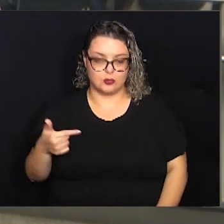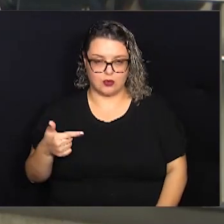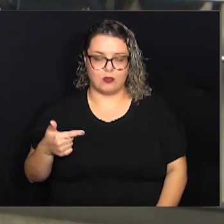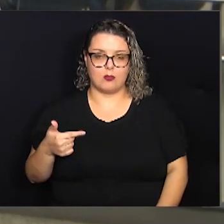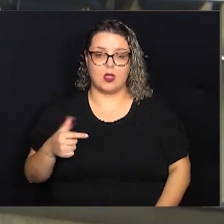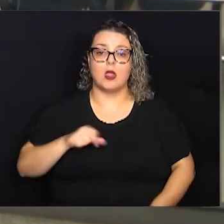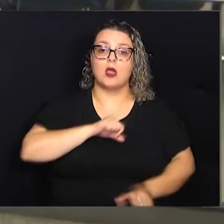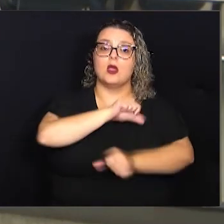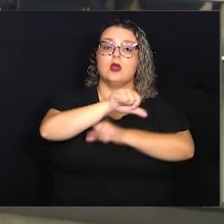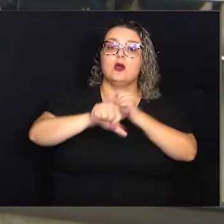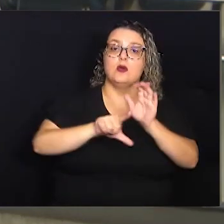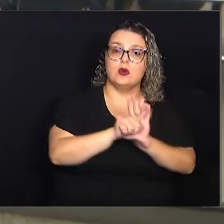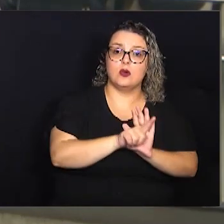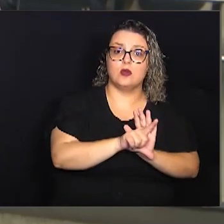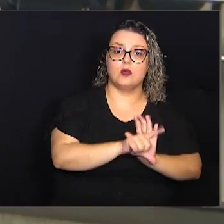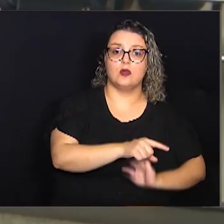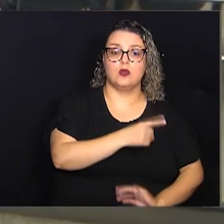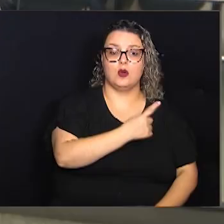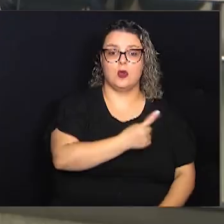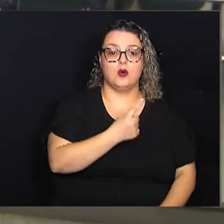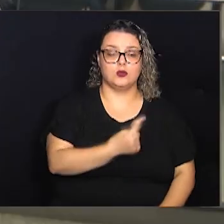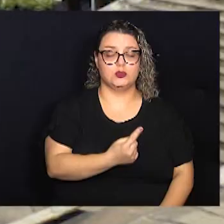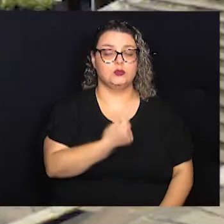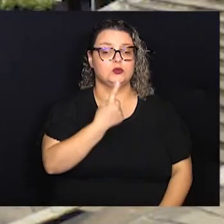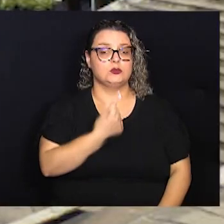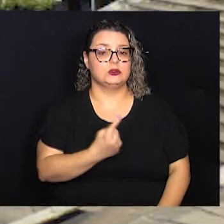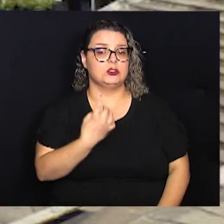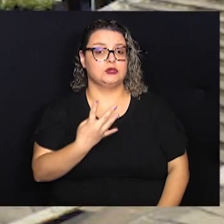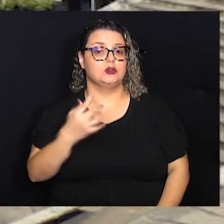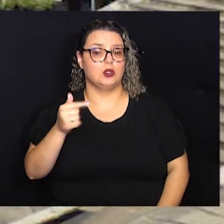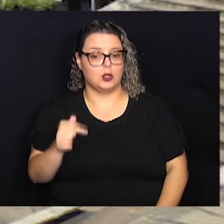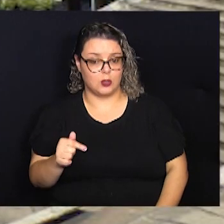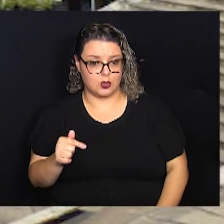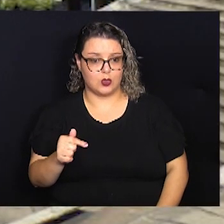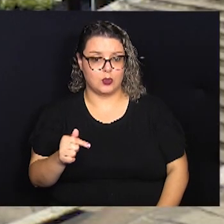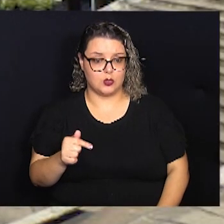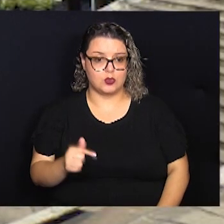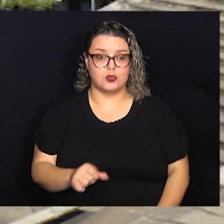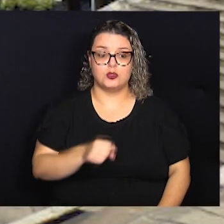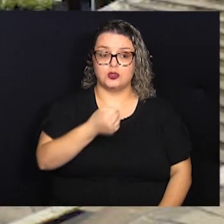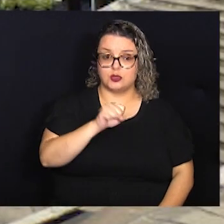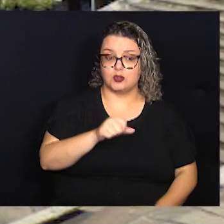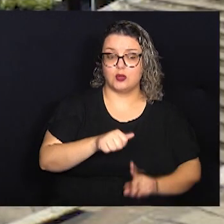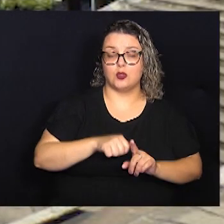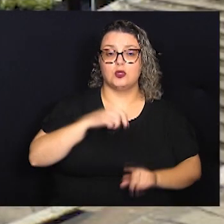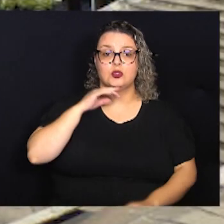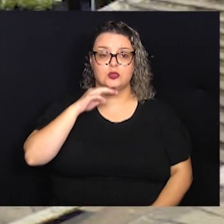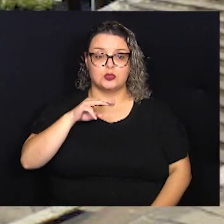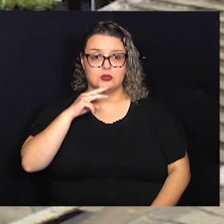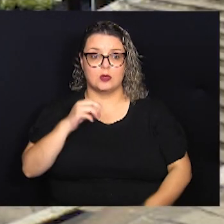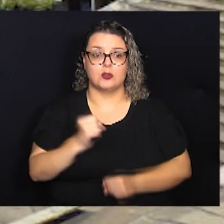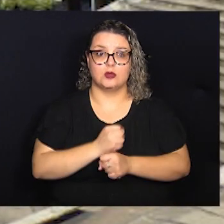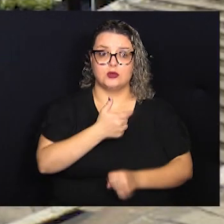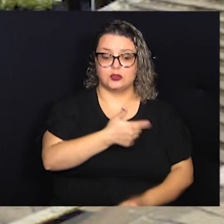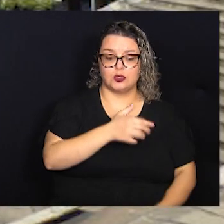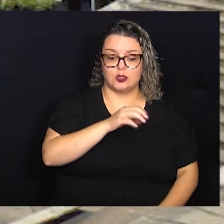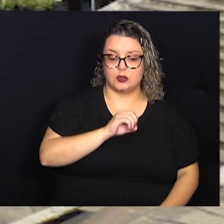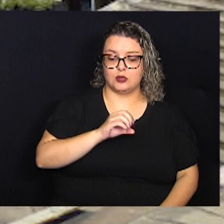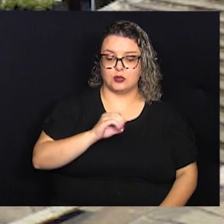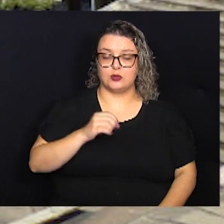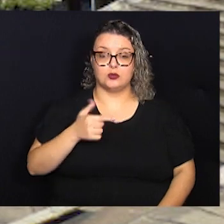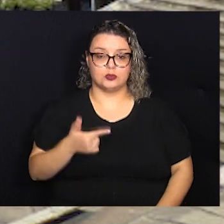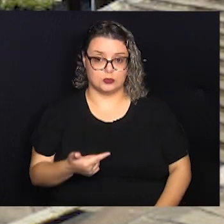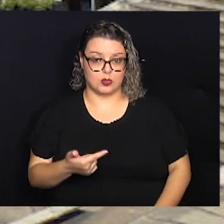2022, que altera a lei número 11.147, de 8 de março de 2002.